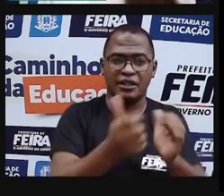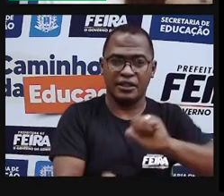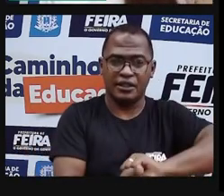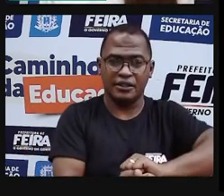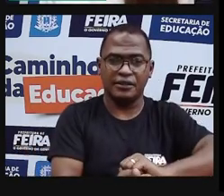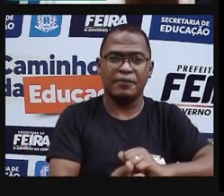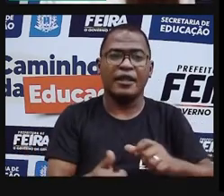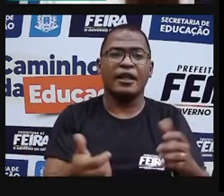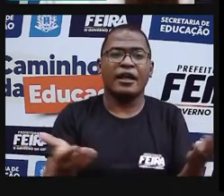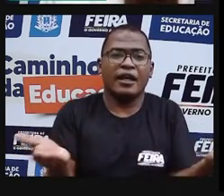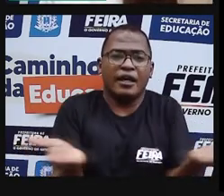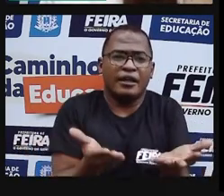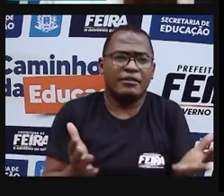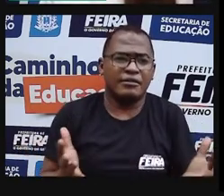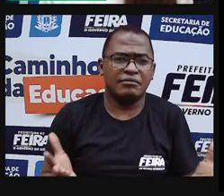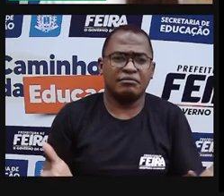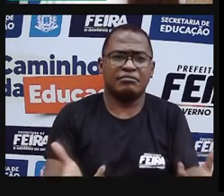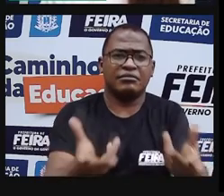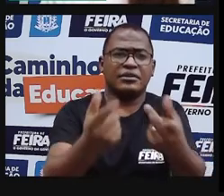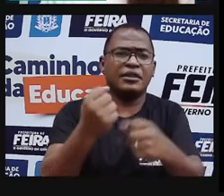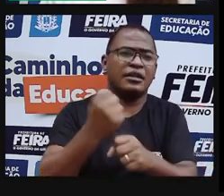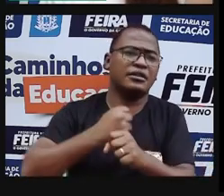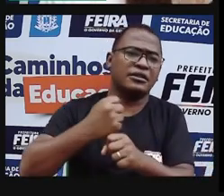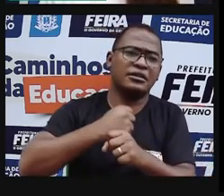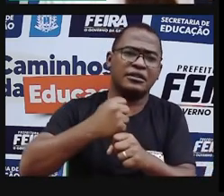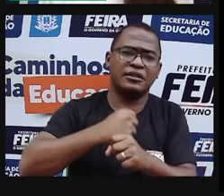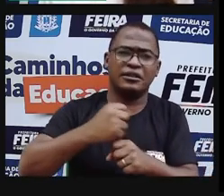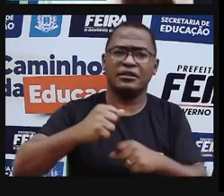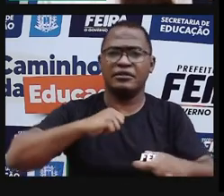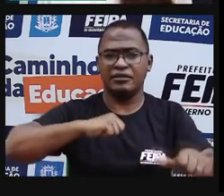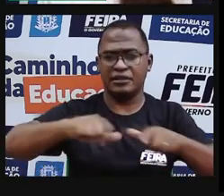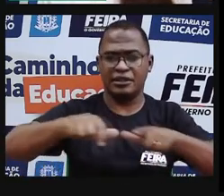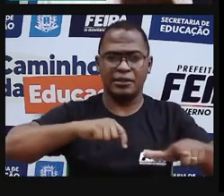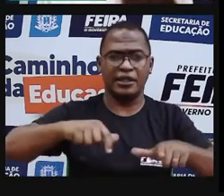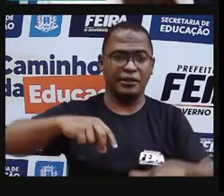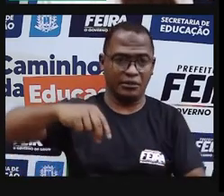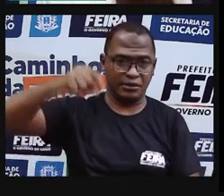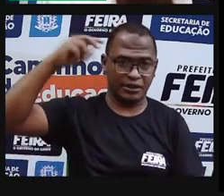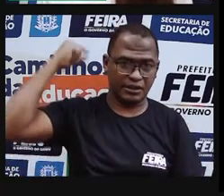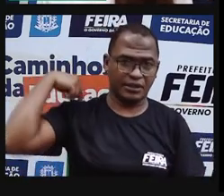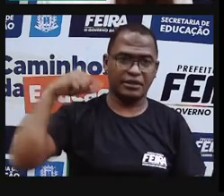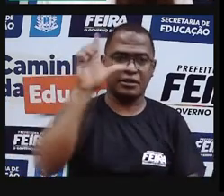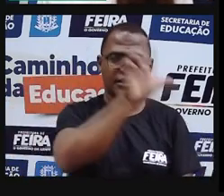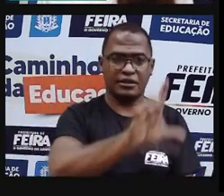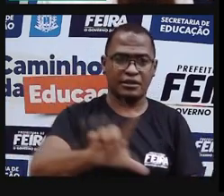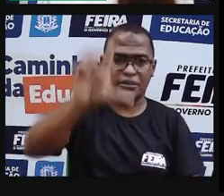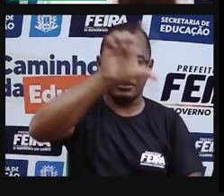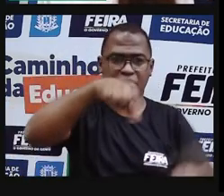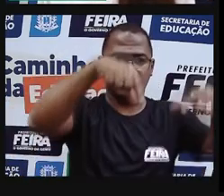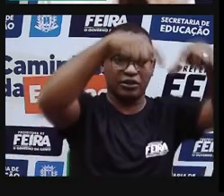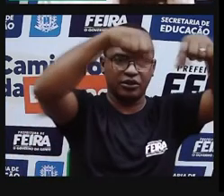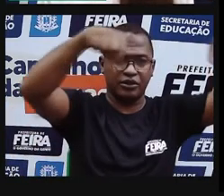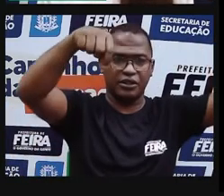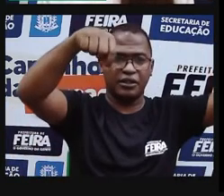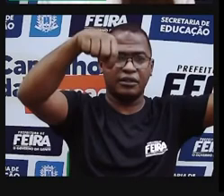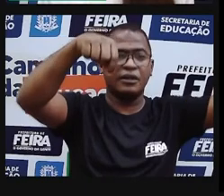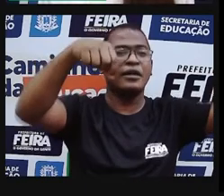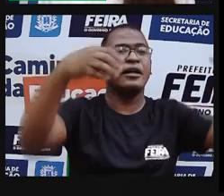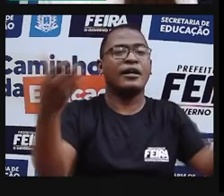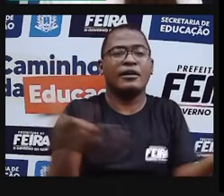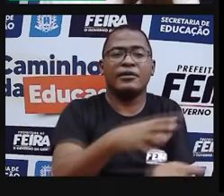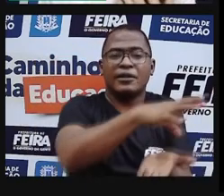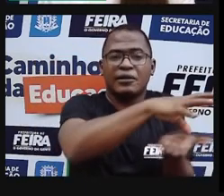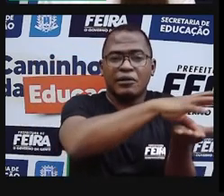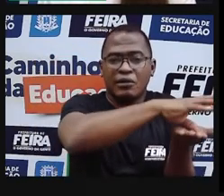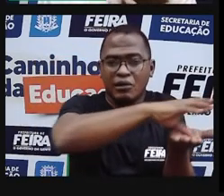utilizada, sobretudo, para trabalhar a literatura de cordel, sendo trabalhada,